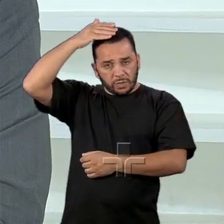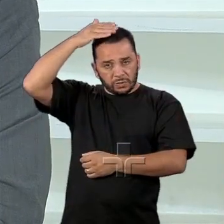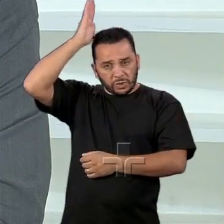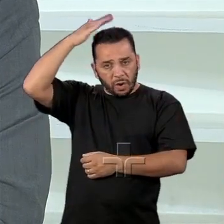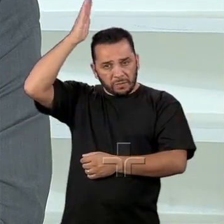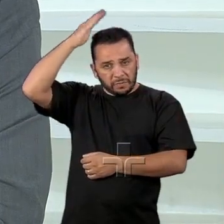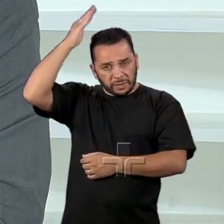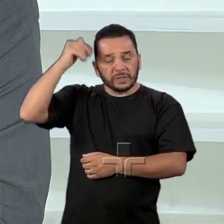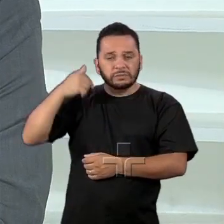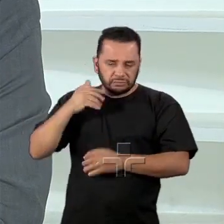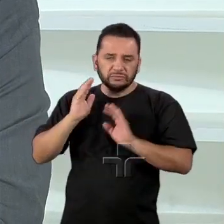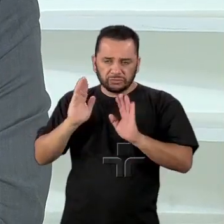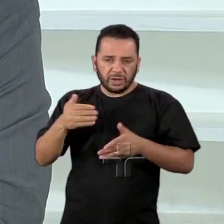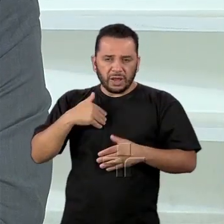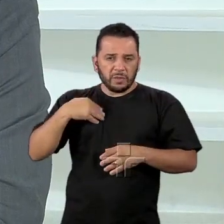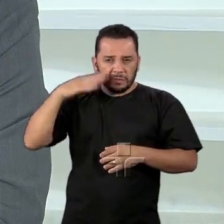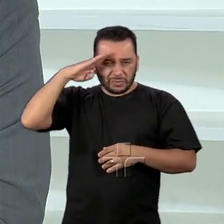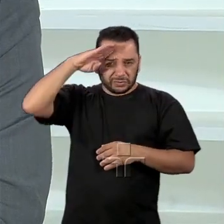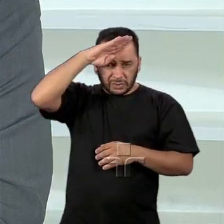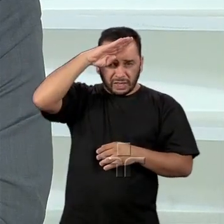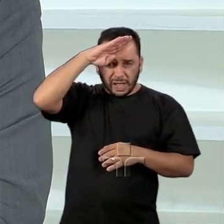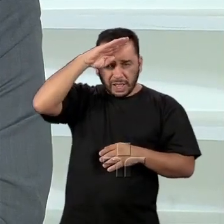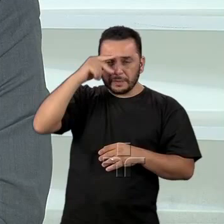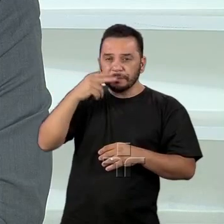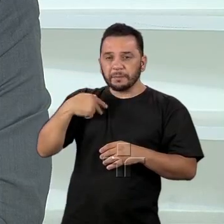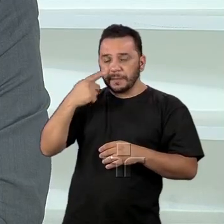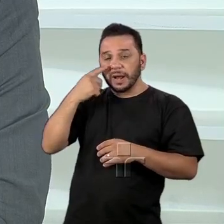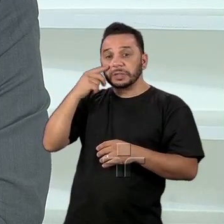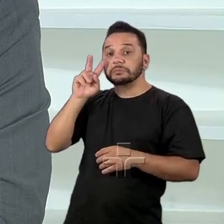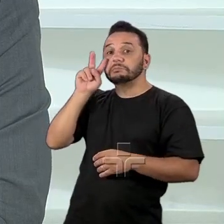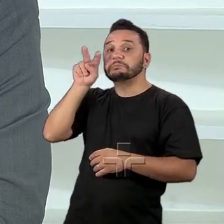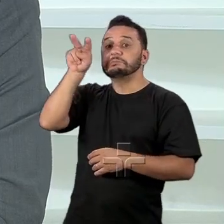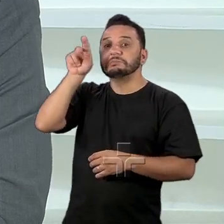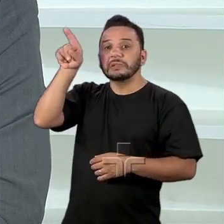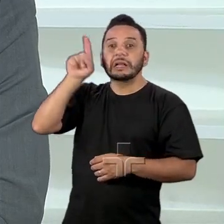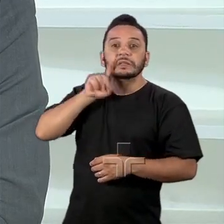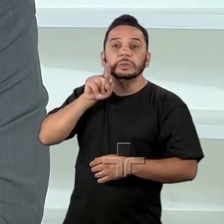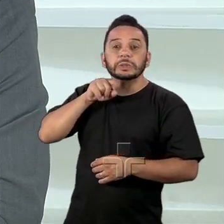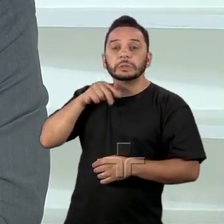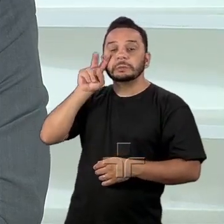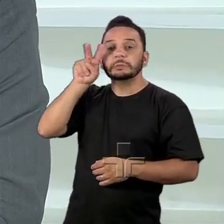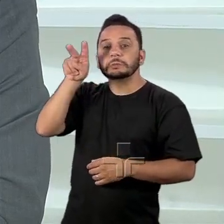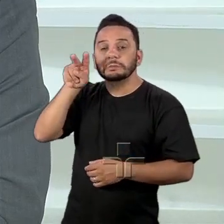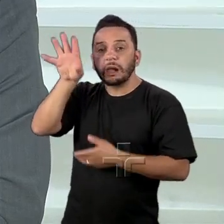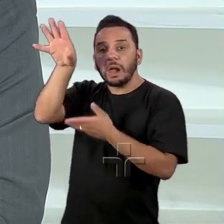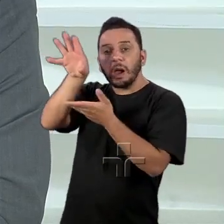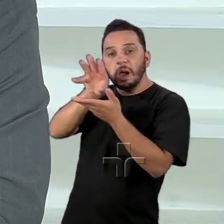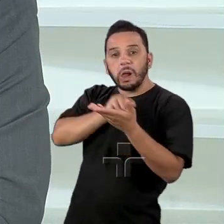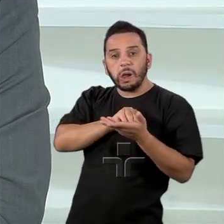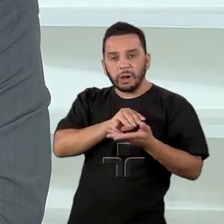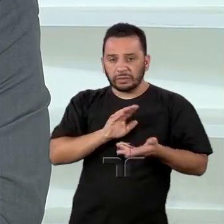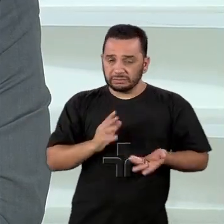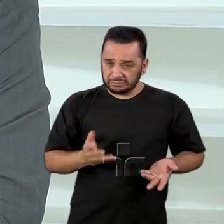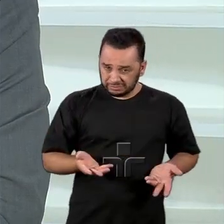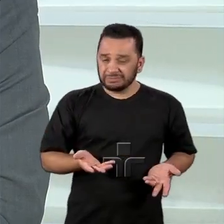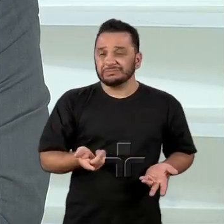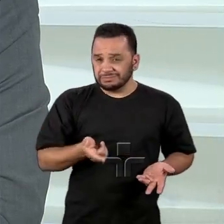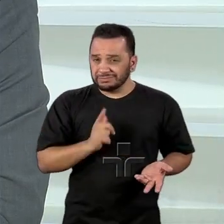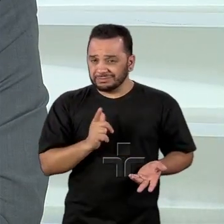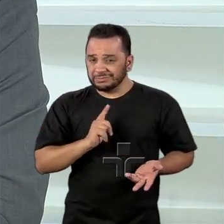Bolsonaro procura copiar o que os Estados Unidos estão fazendo, do ponto de vista de posturas unilaterais.